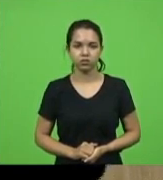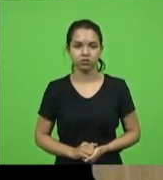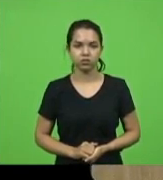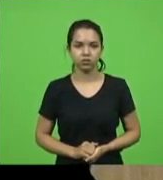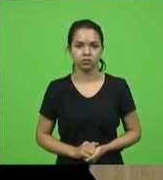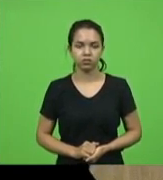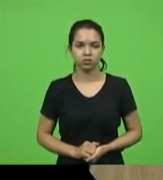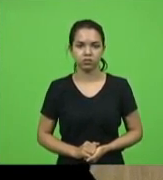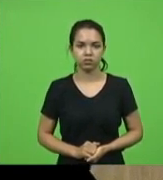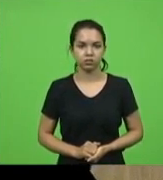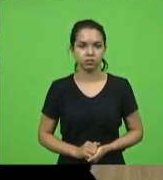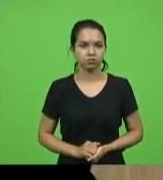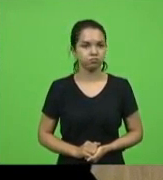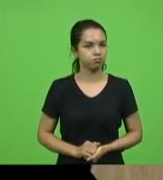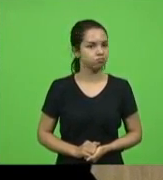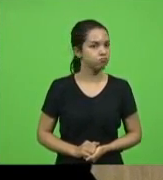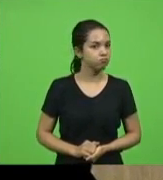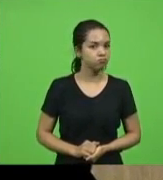Deputado Fabiano.